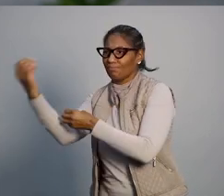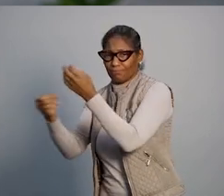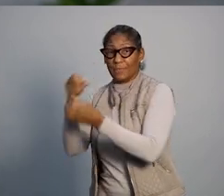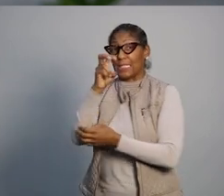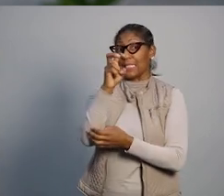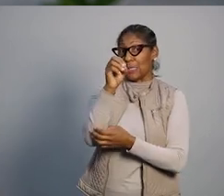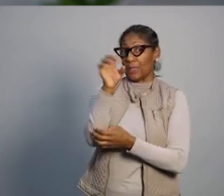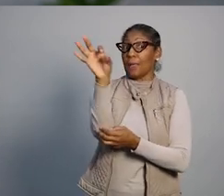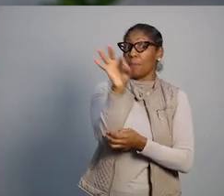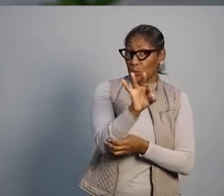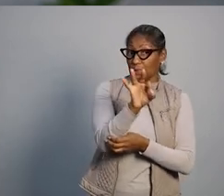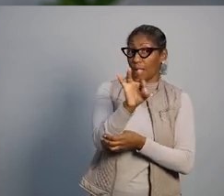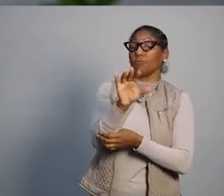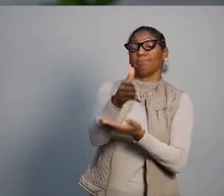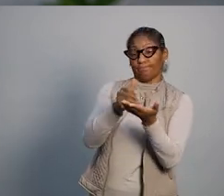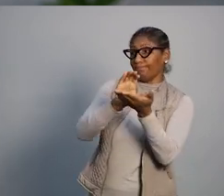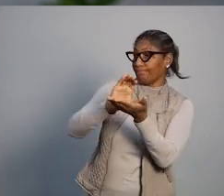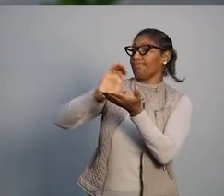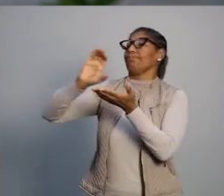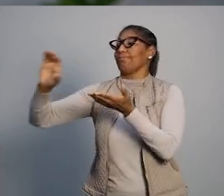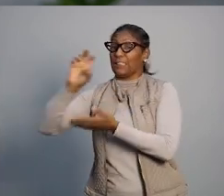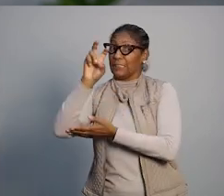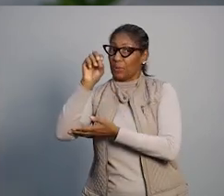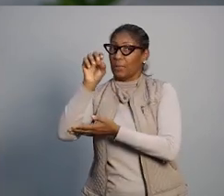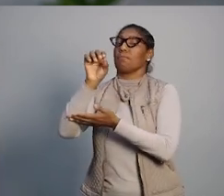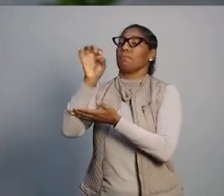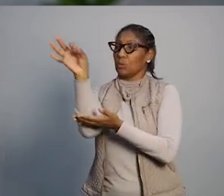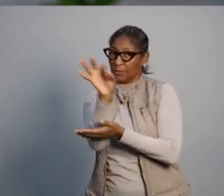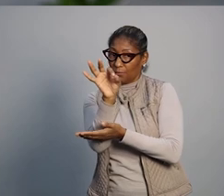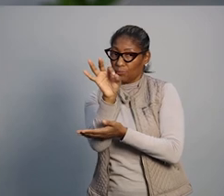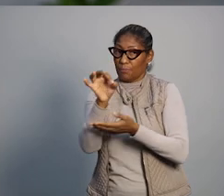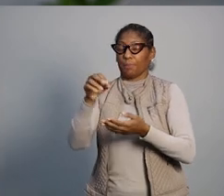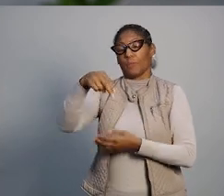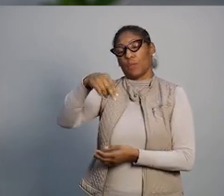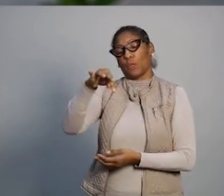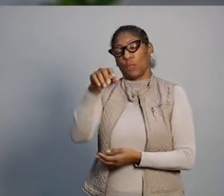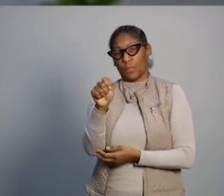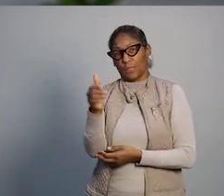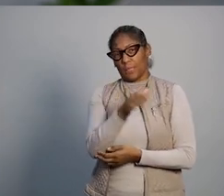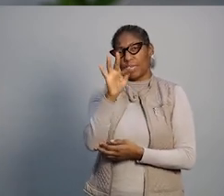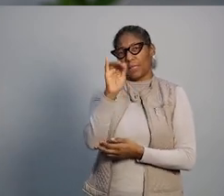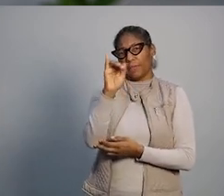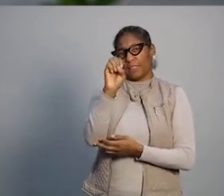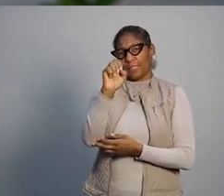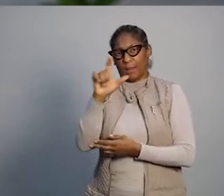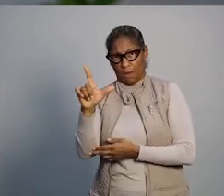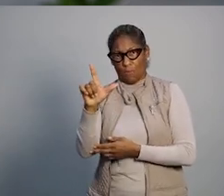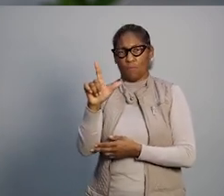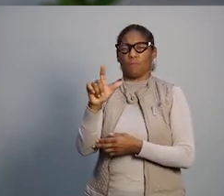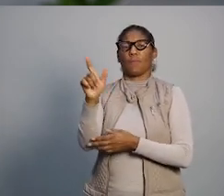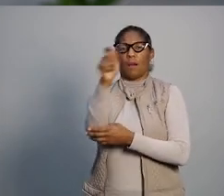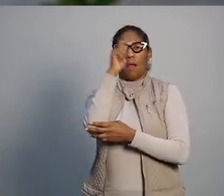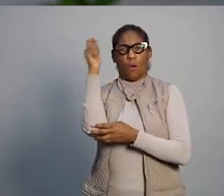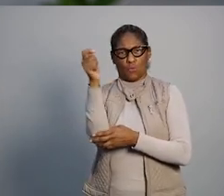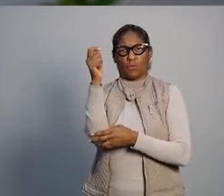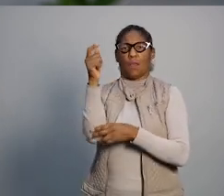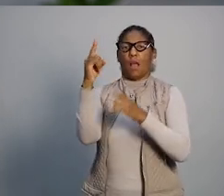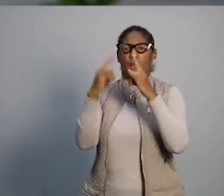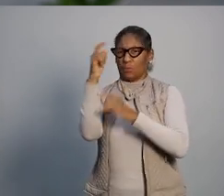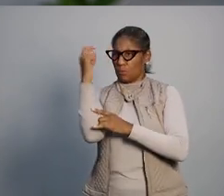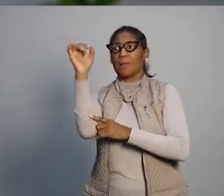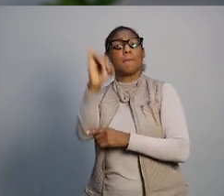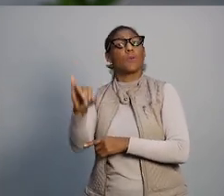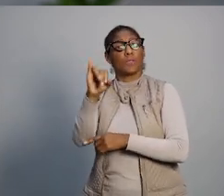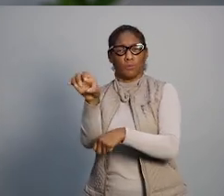instituições parceiras. Vamos aumentar em 50% a destinação de recursos da Nota Fiscal Gaúcha para